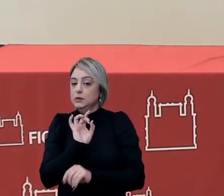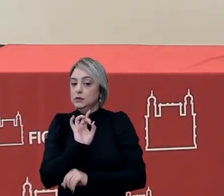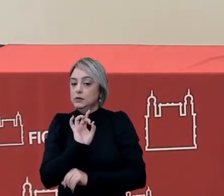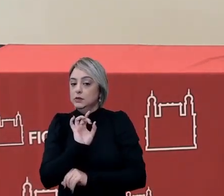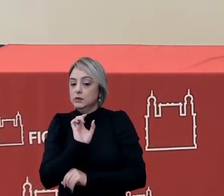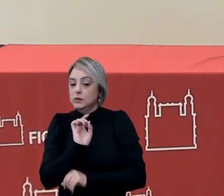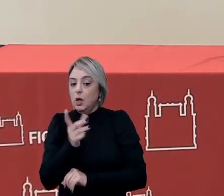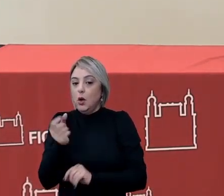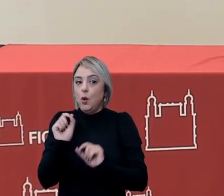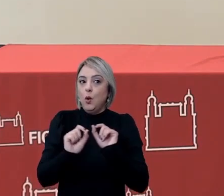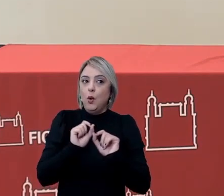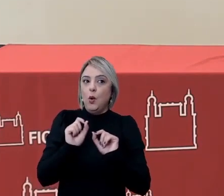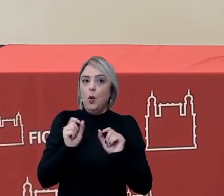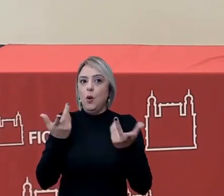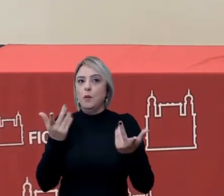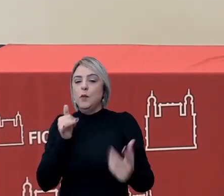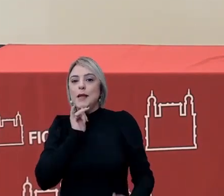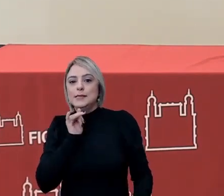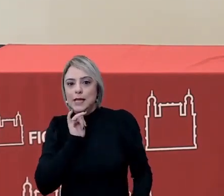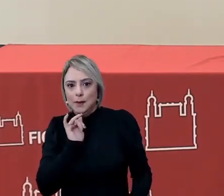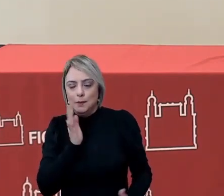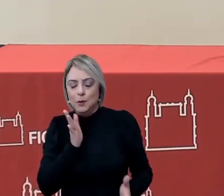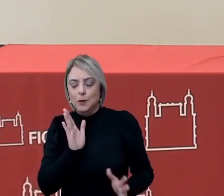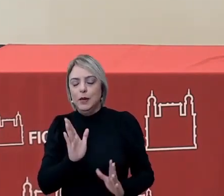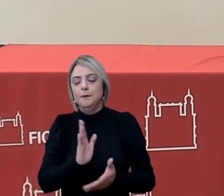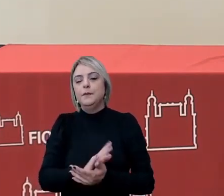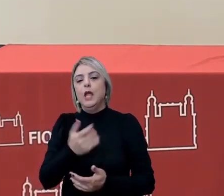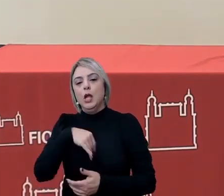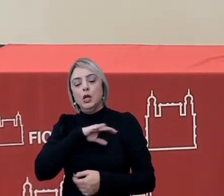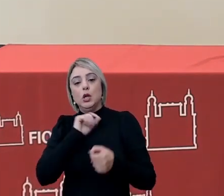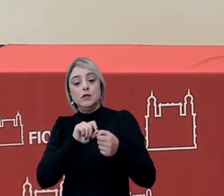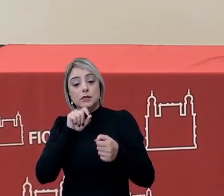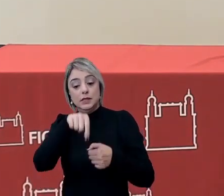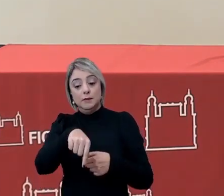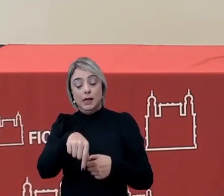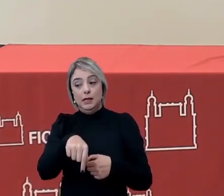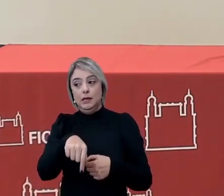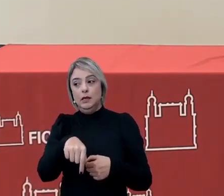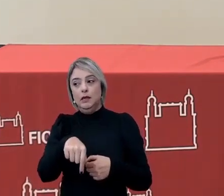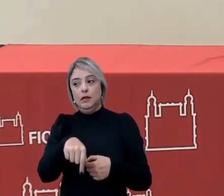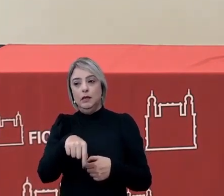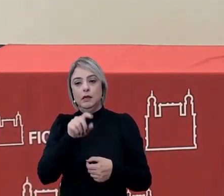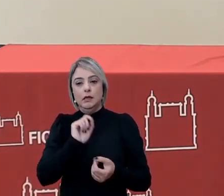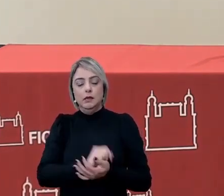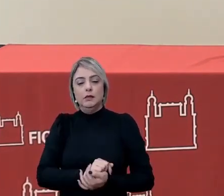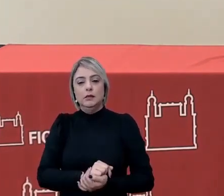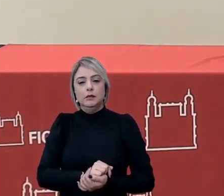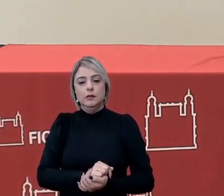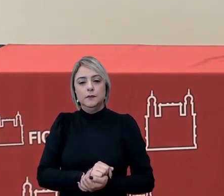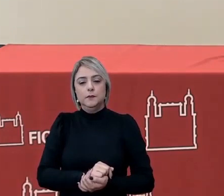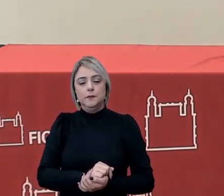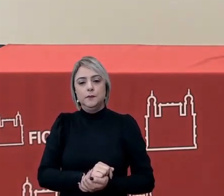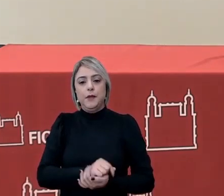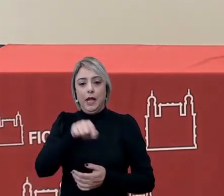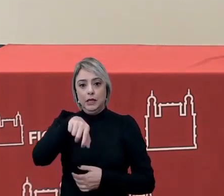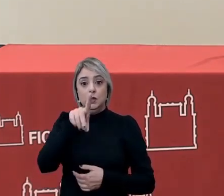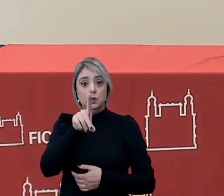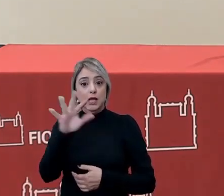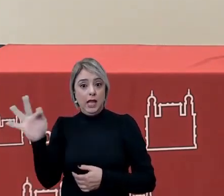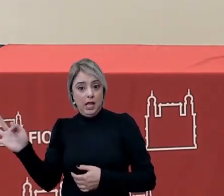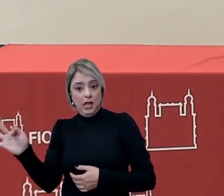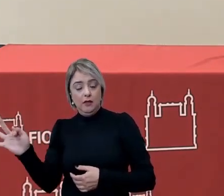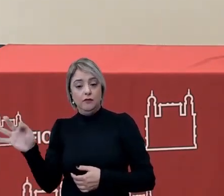como a título de exemplo o que nós fizemos aqui aqui na no DF